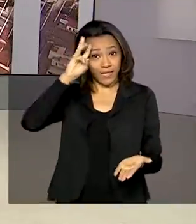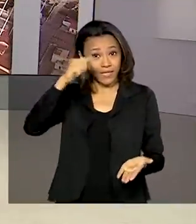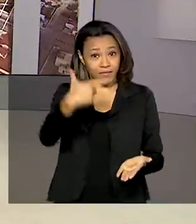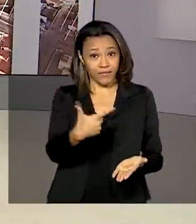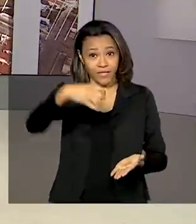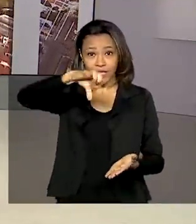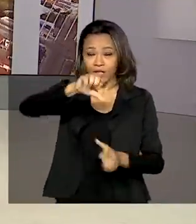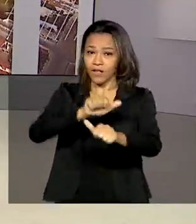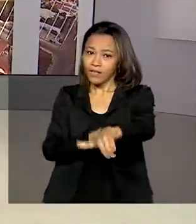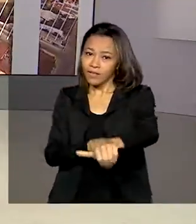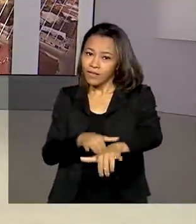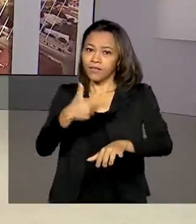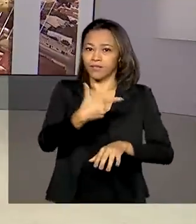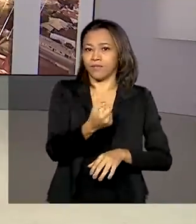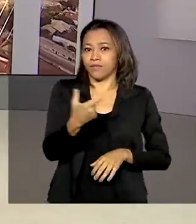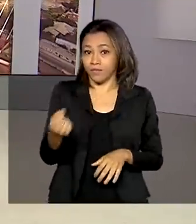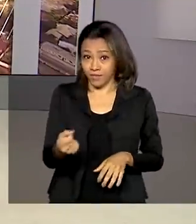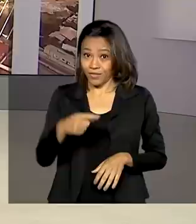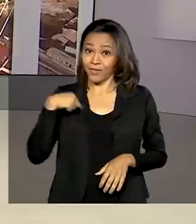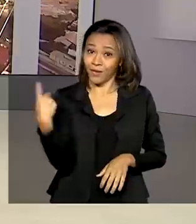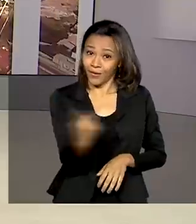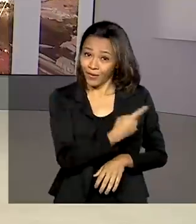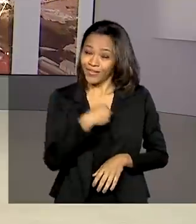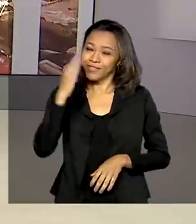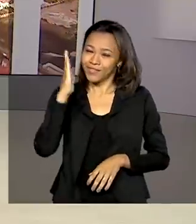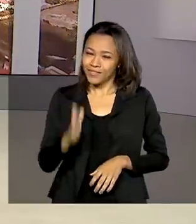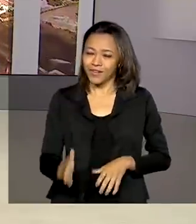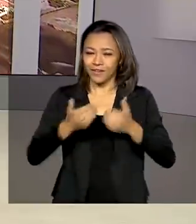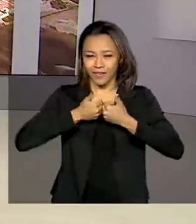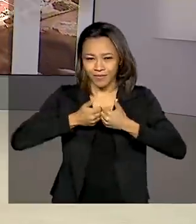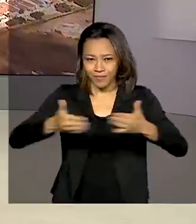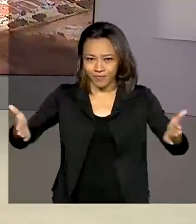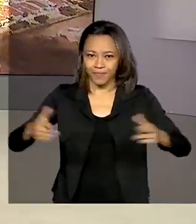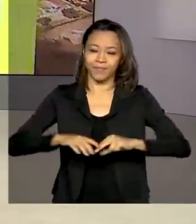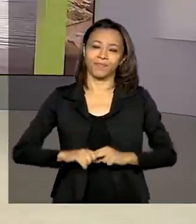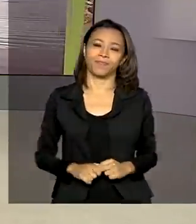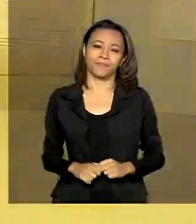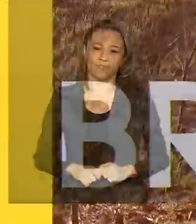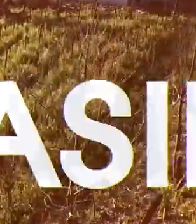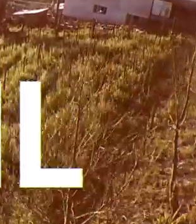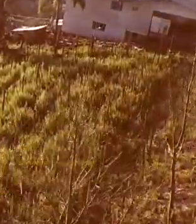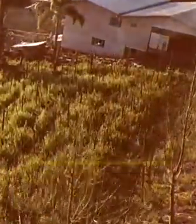29 de setembro de 2020. O Brasil em Dia já está no ar.